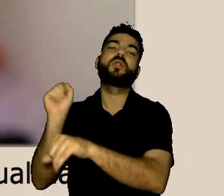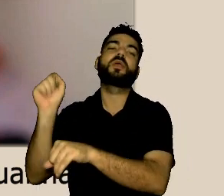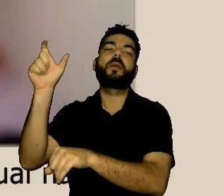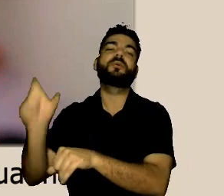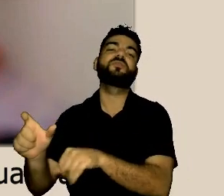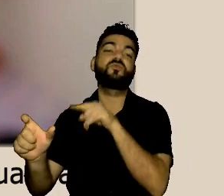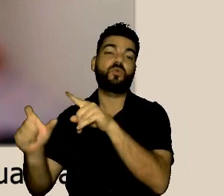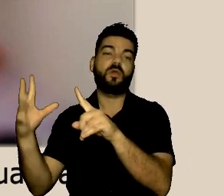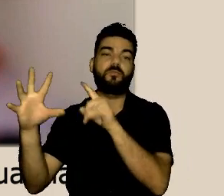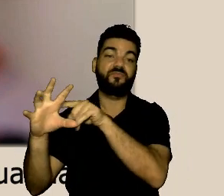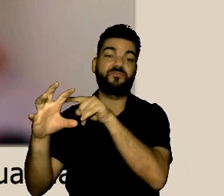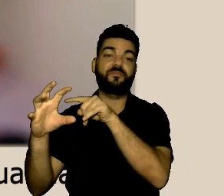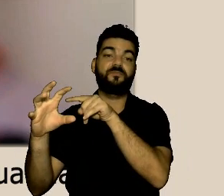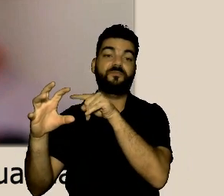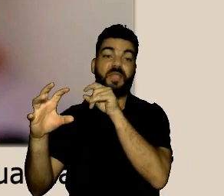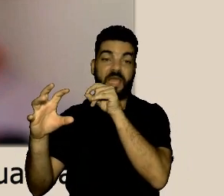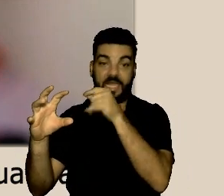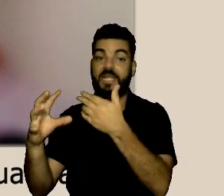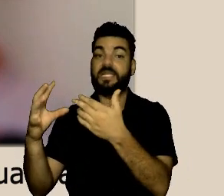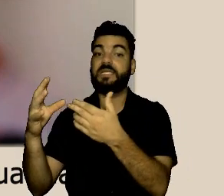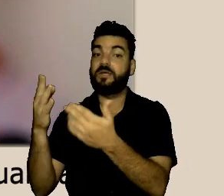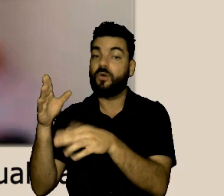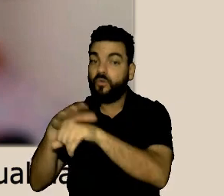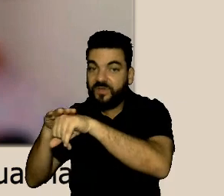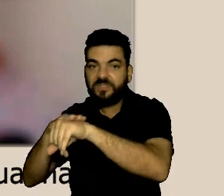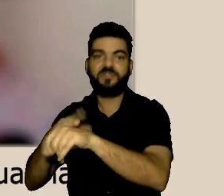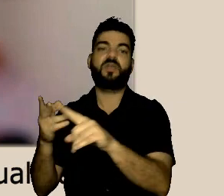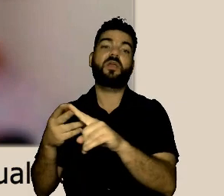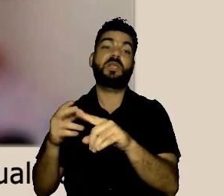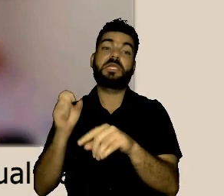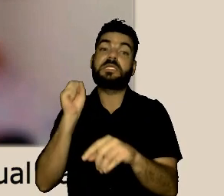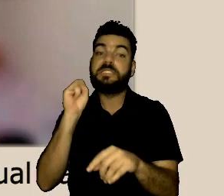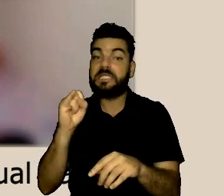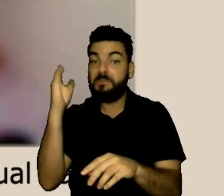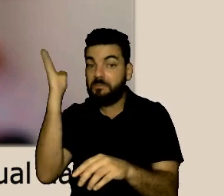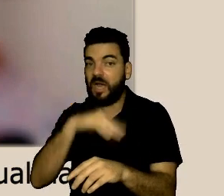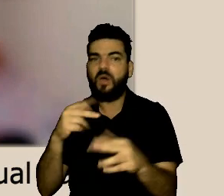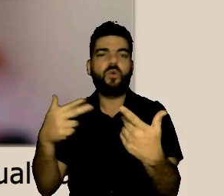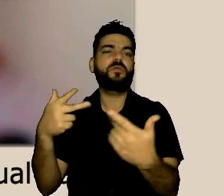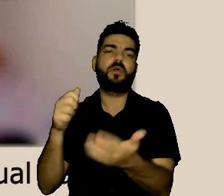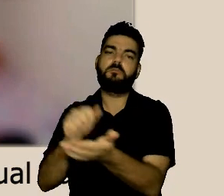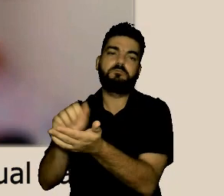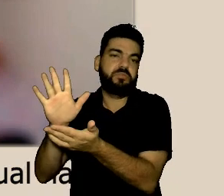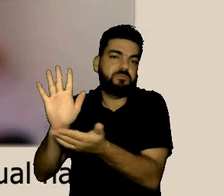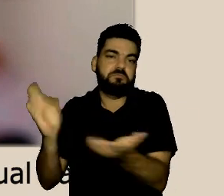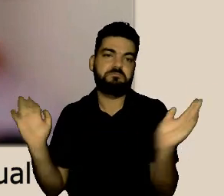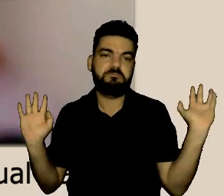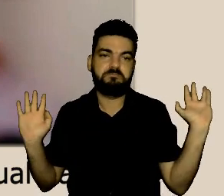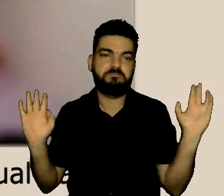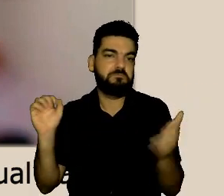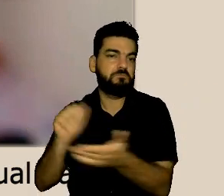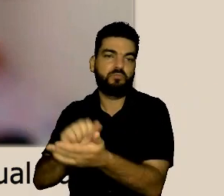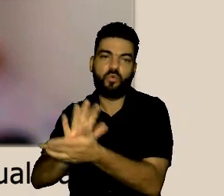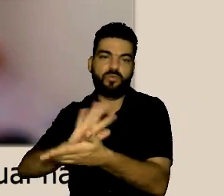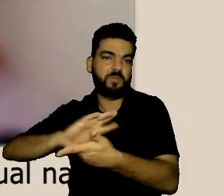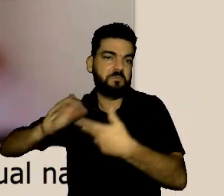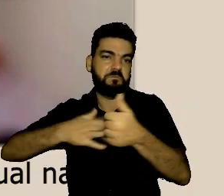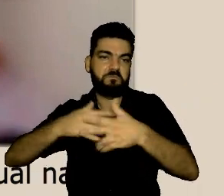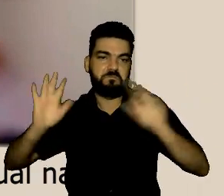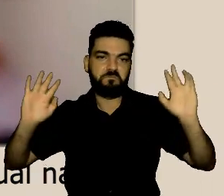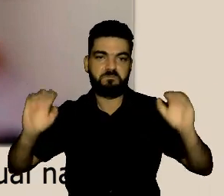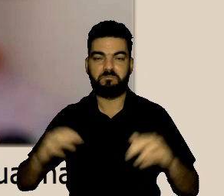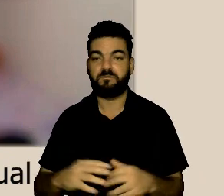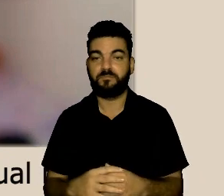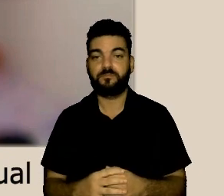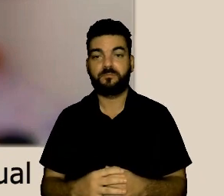para que principalmente muito mais do que a gente trabalhe com um viés punitivo mas trabalhar com a ideia de que essa pessoa